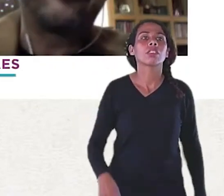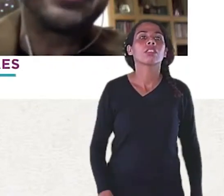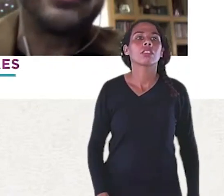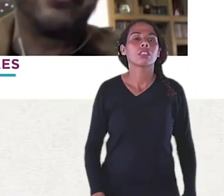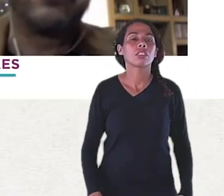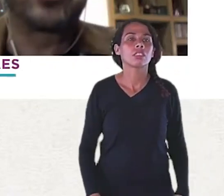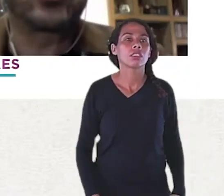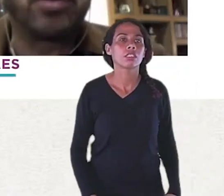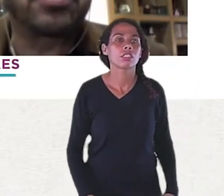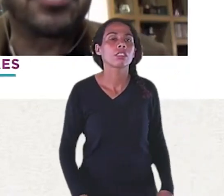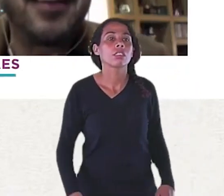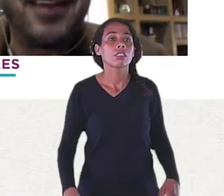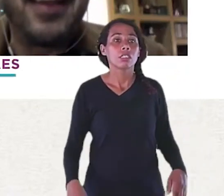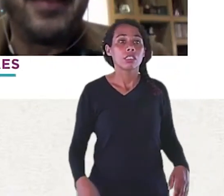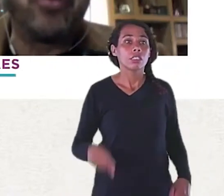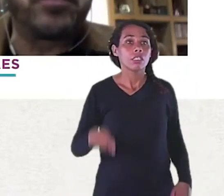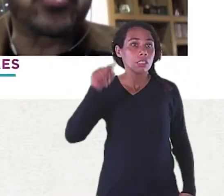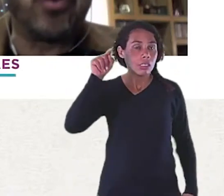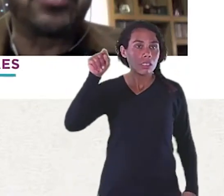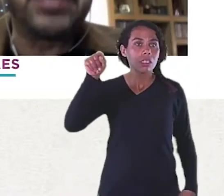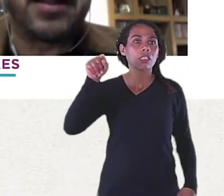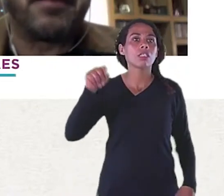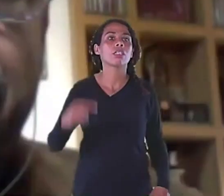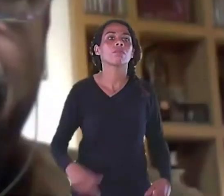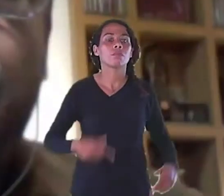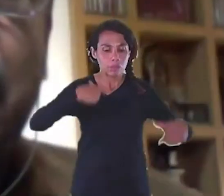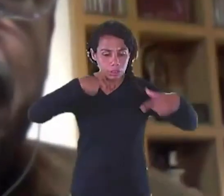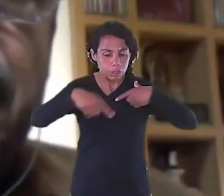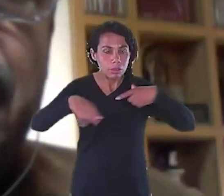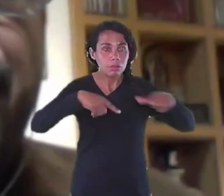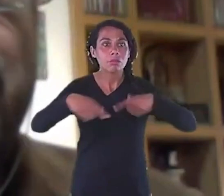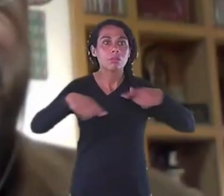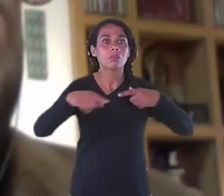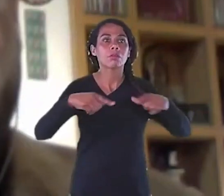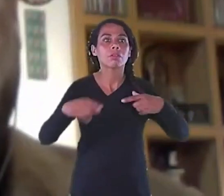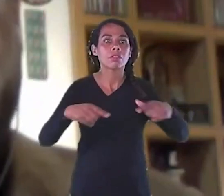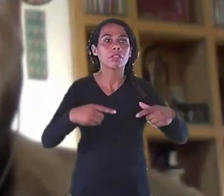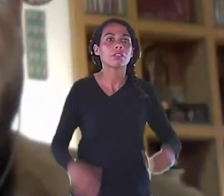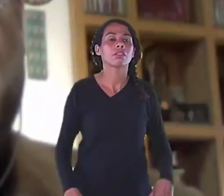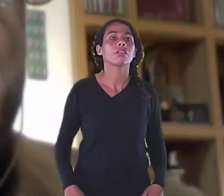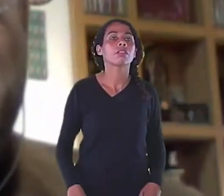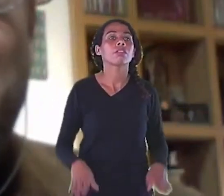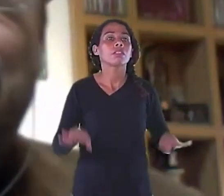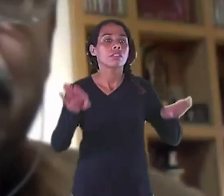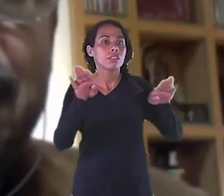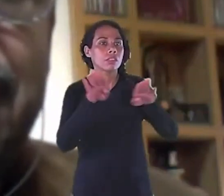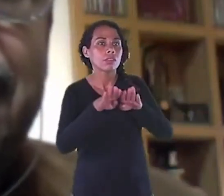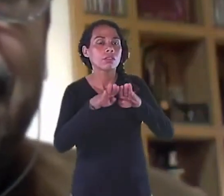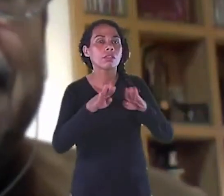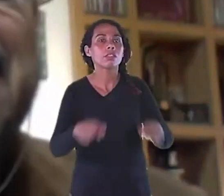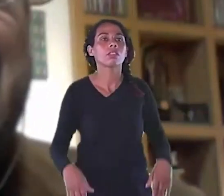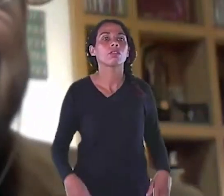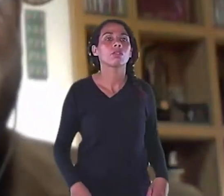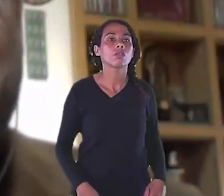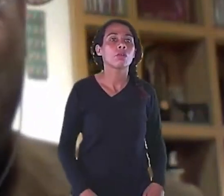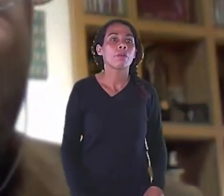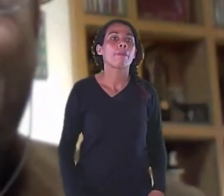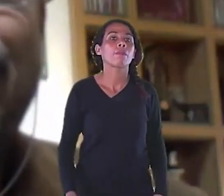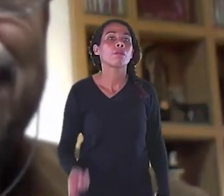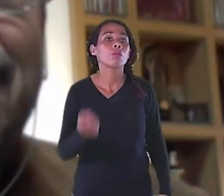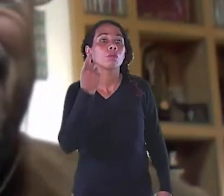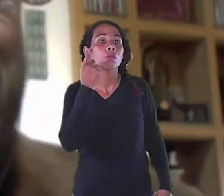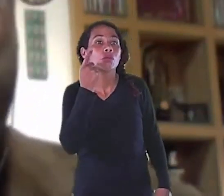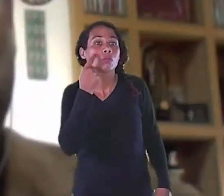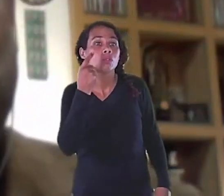confeitar E eu fazia Meus biscoitos E meus biscoitos E Eram bola Revolta Escoleta Carrinho Escada